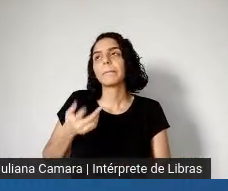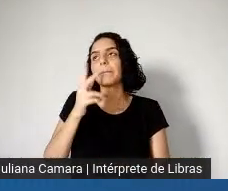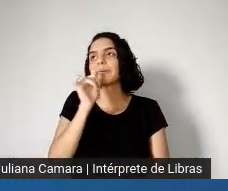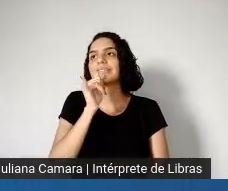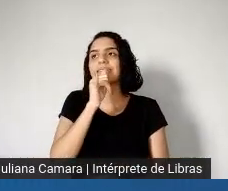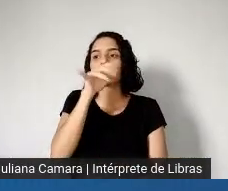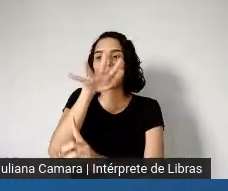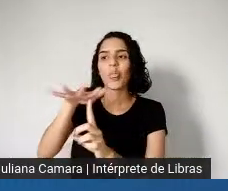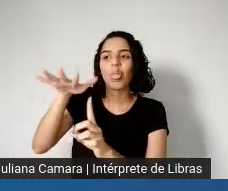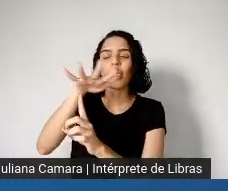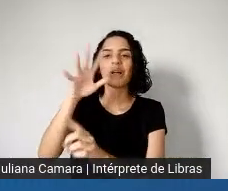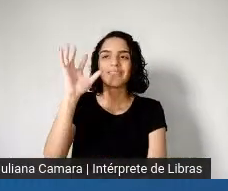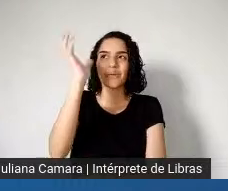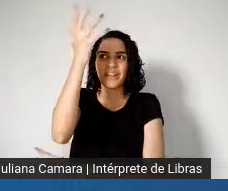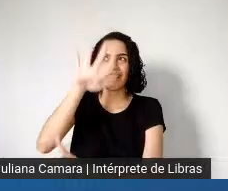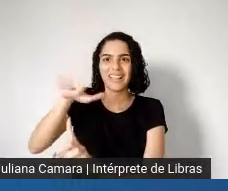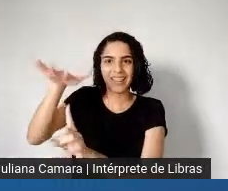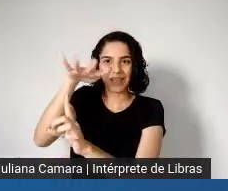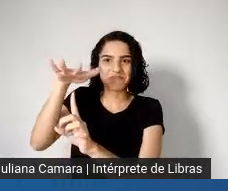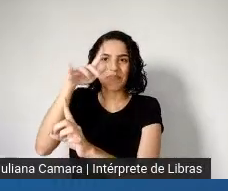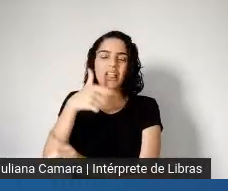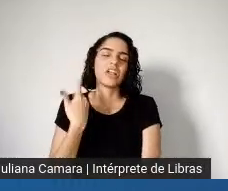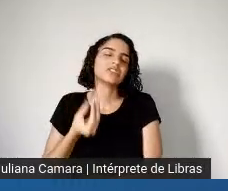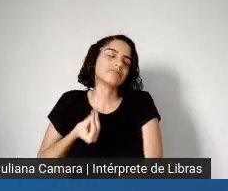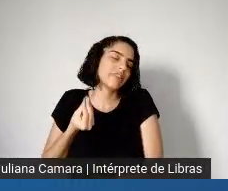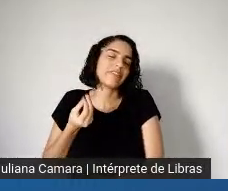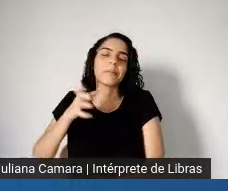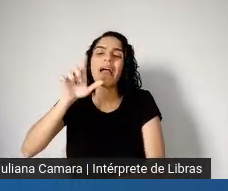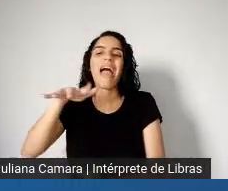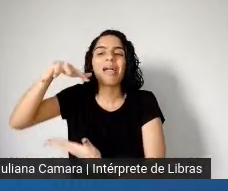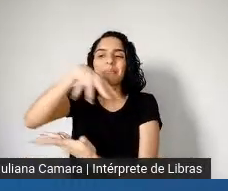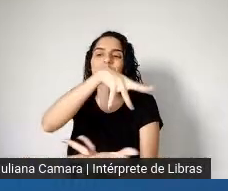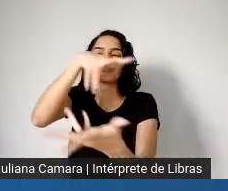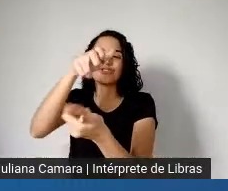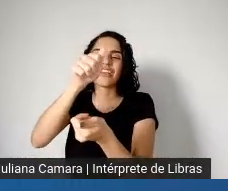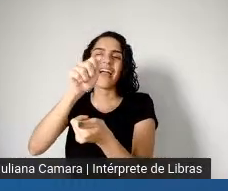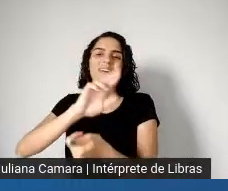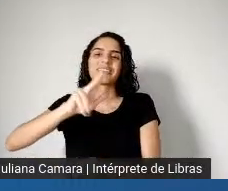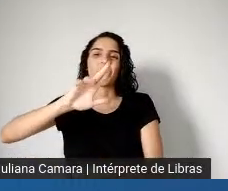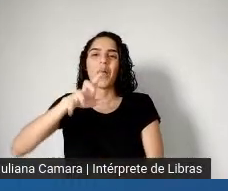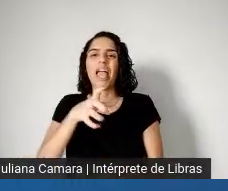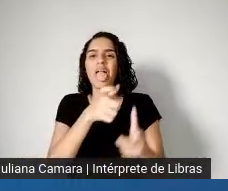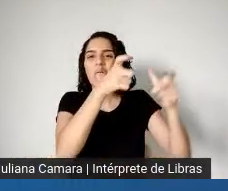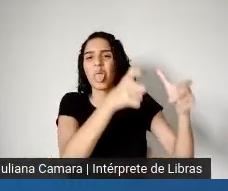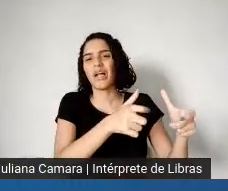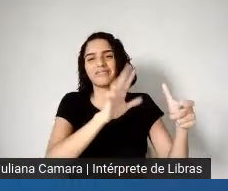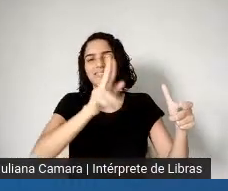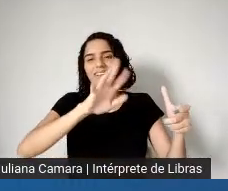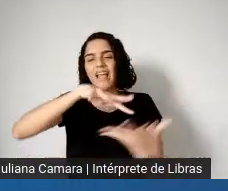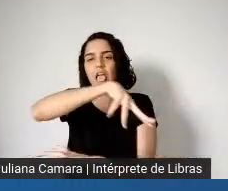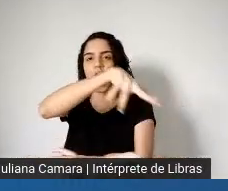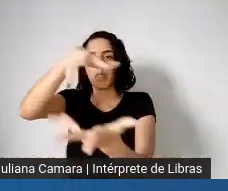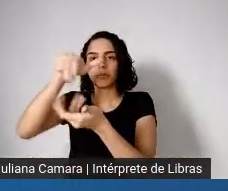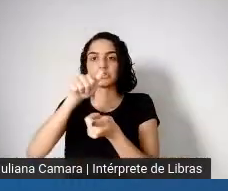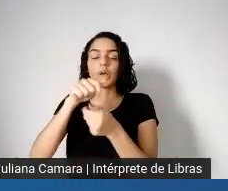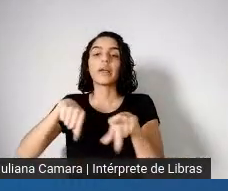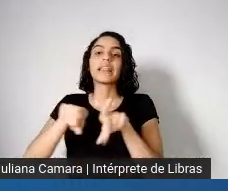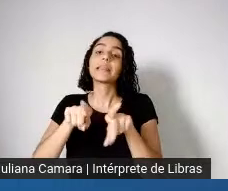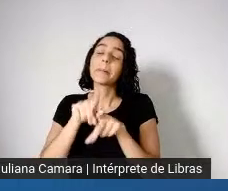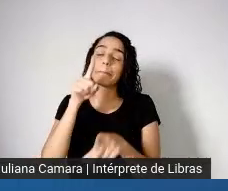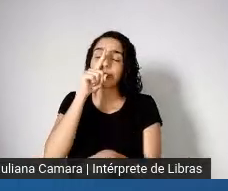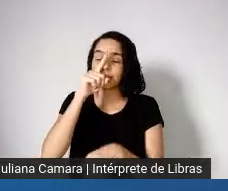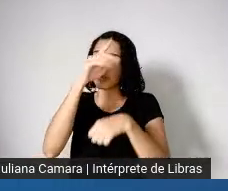classicamente riscos globais, né, e os riscos e processos infecciosos como esses são